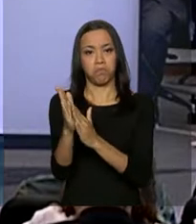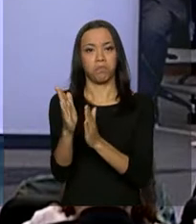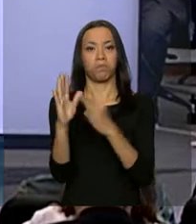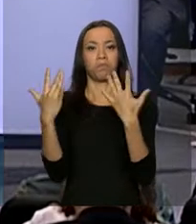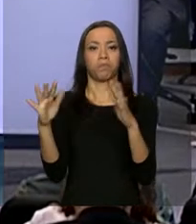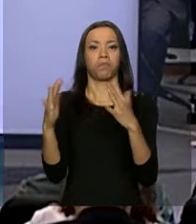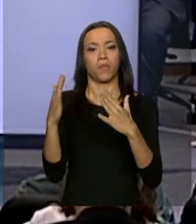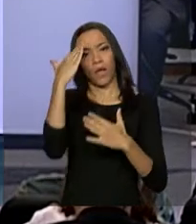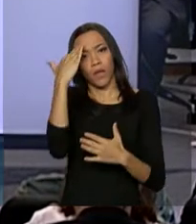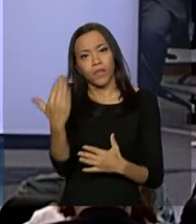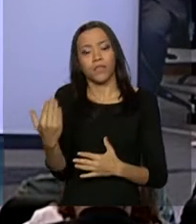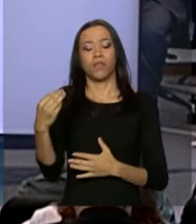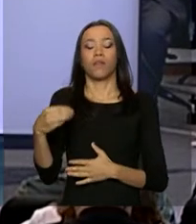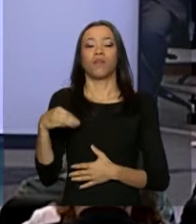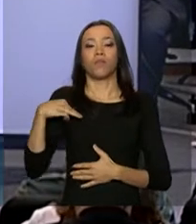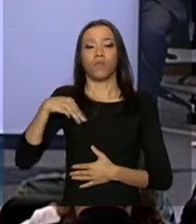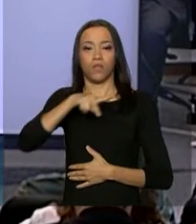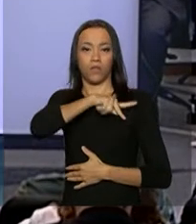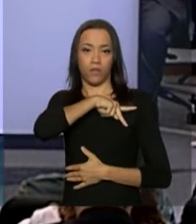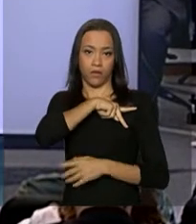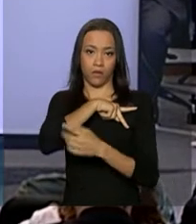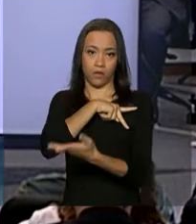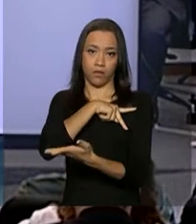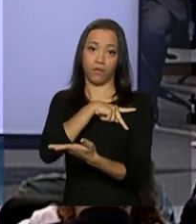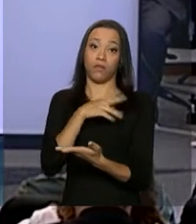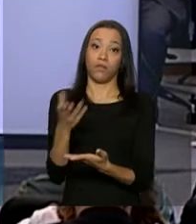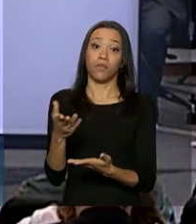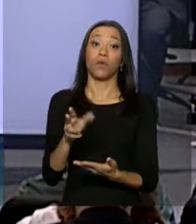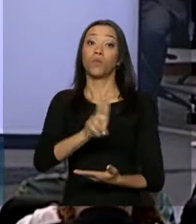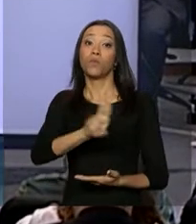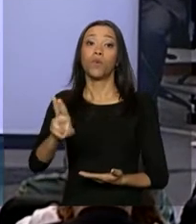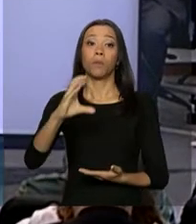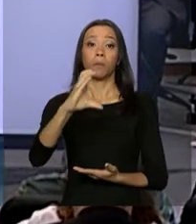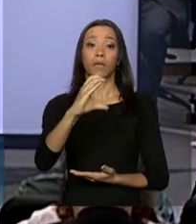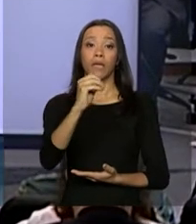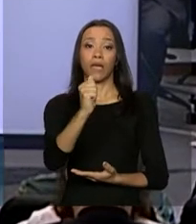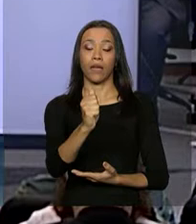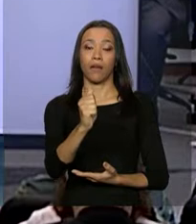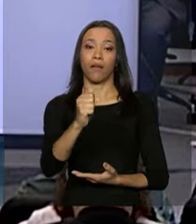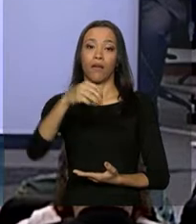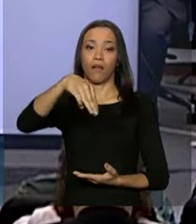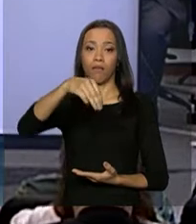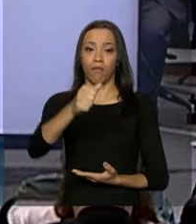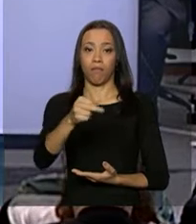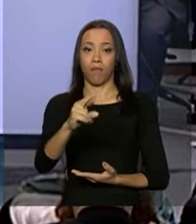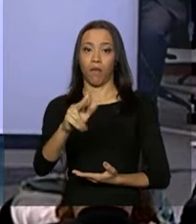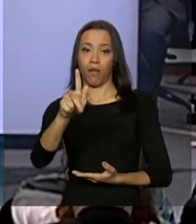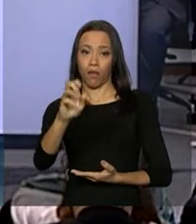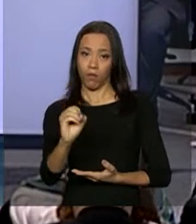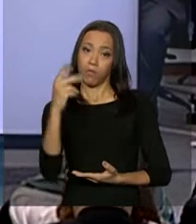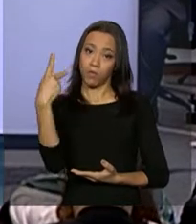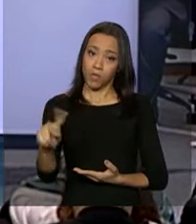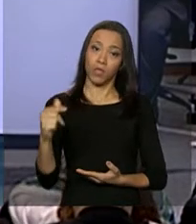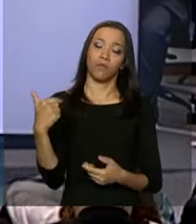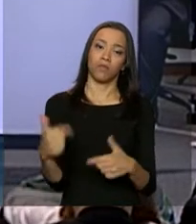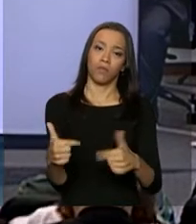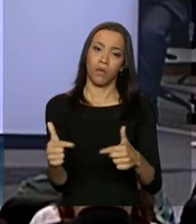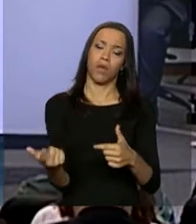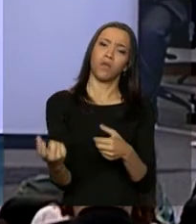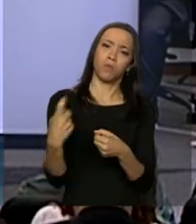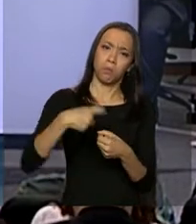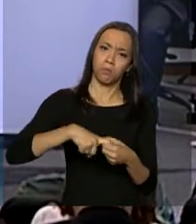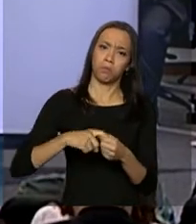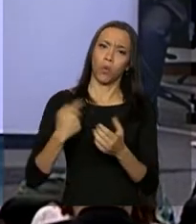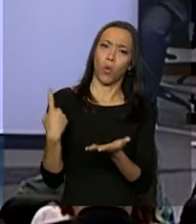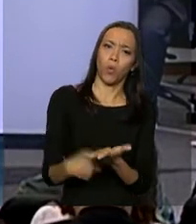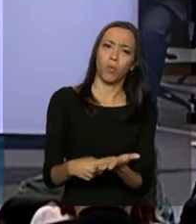Trabalho, agradecer ao Camargo, pela parceria institucional e também pela sua presença e o seu